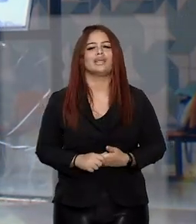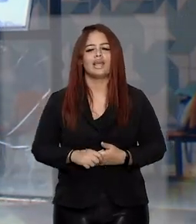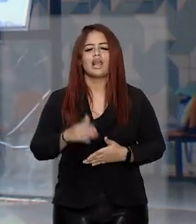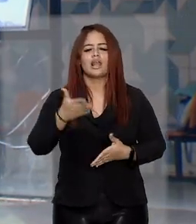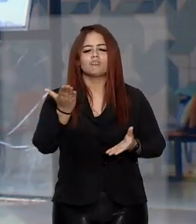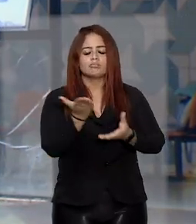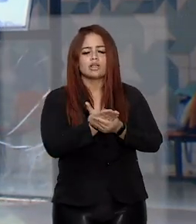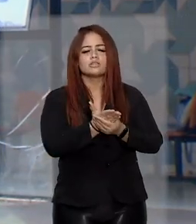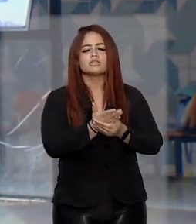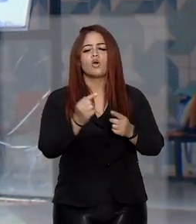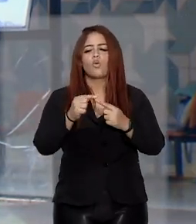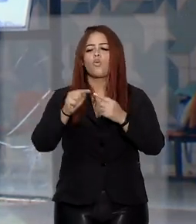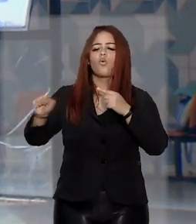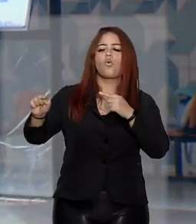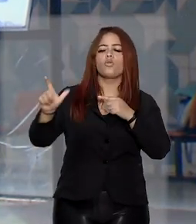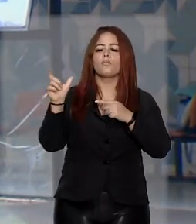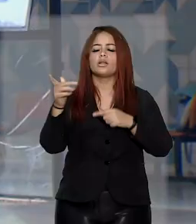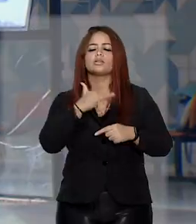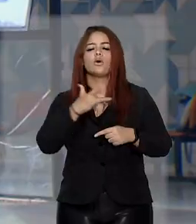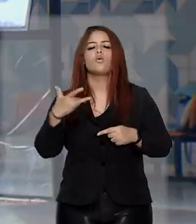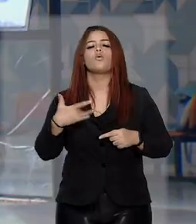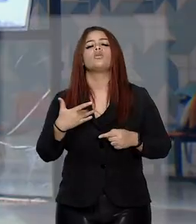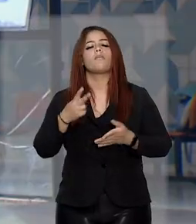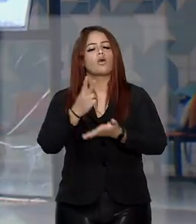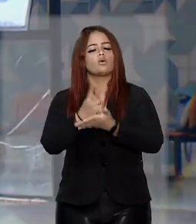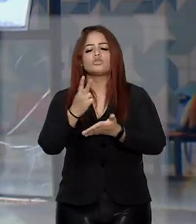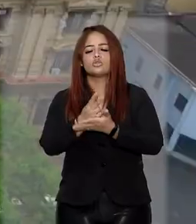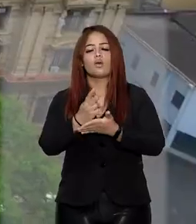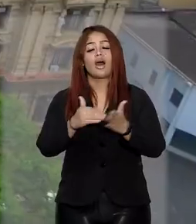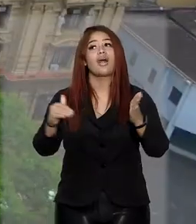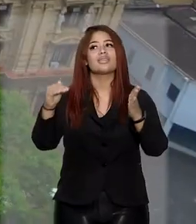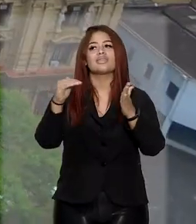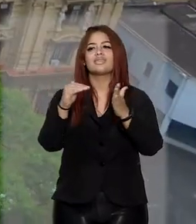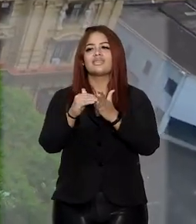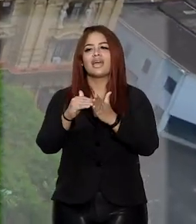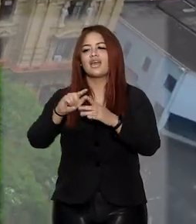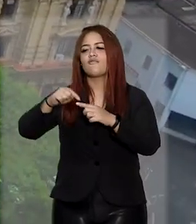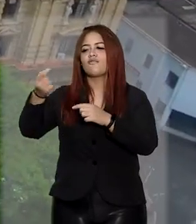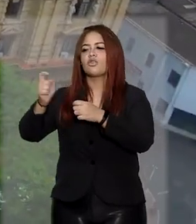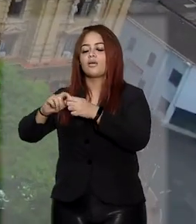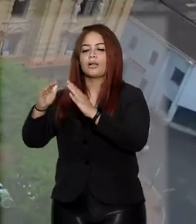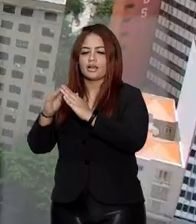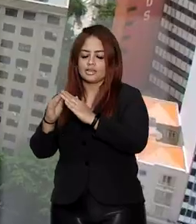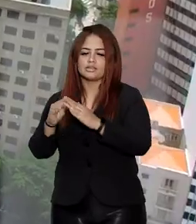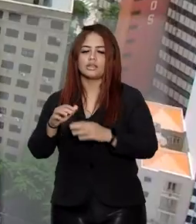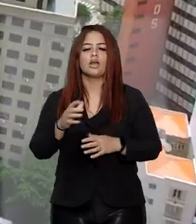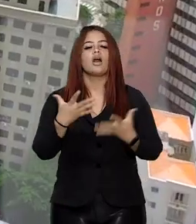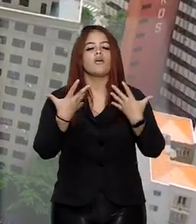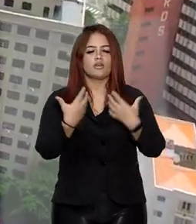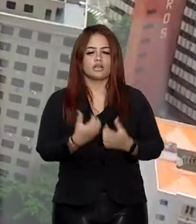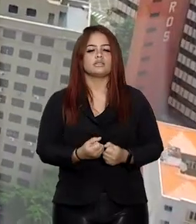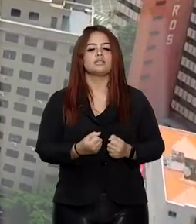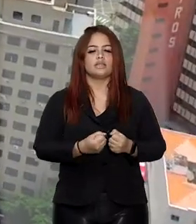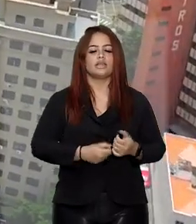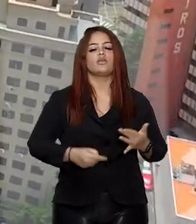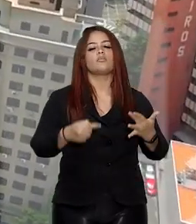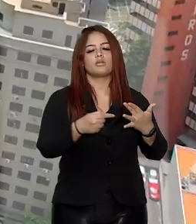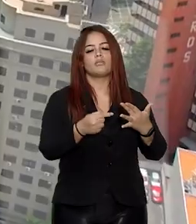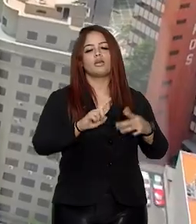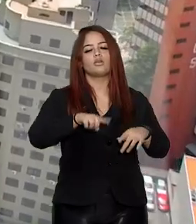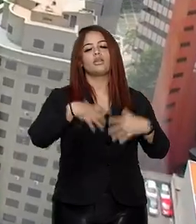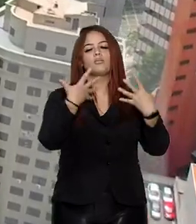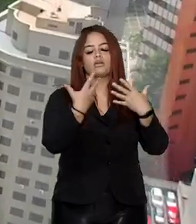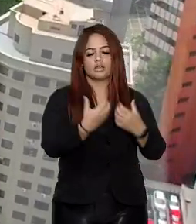contra a operadora para manter a cobertura até a alta. O pedido foi deferido em primeiro grau e confirmado pelo Tribunal de